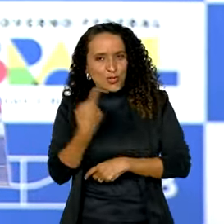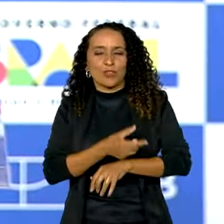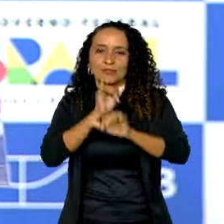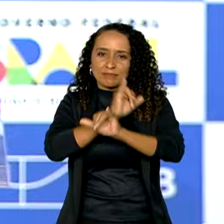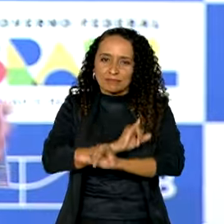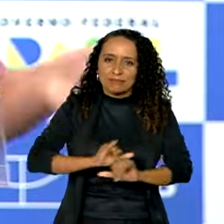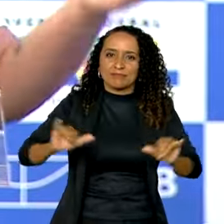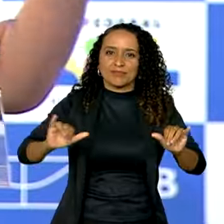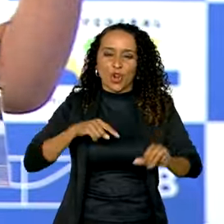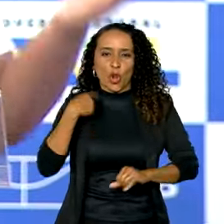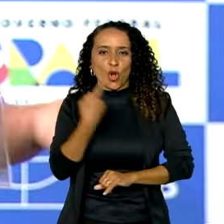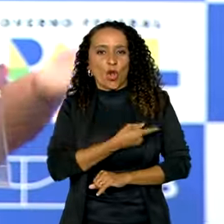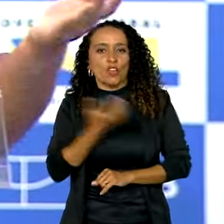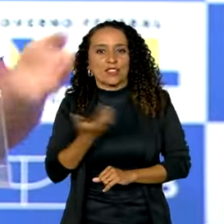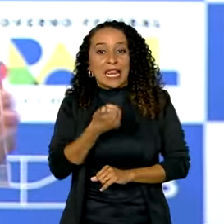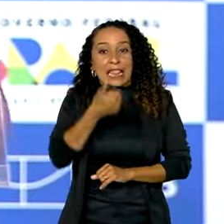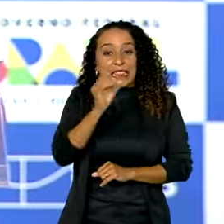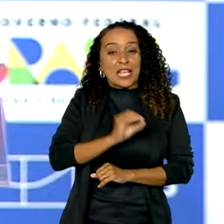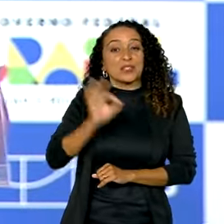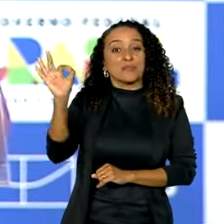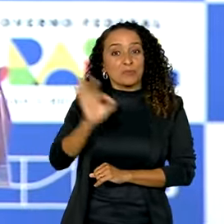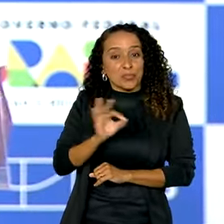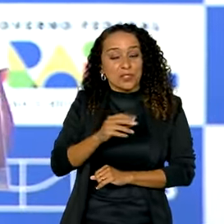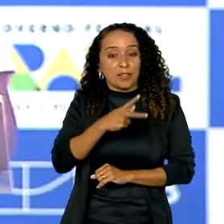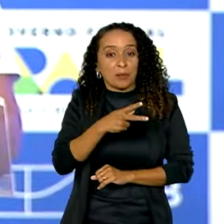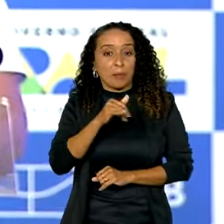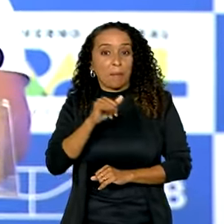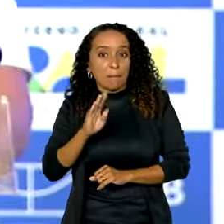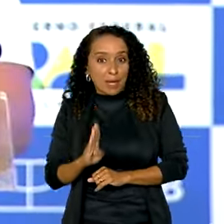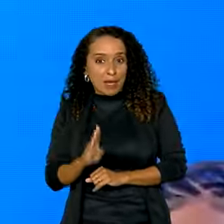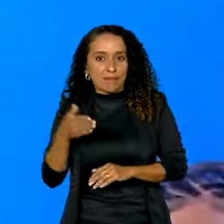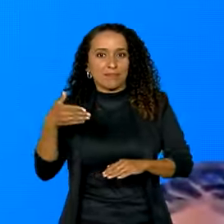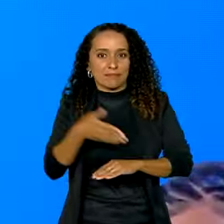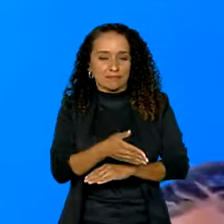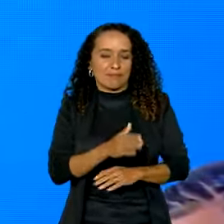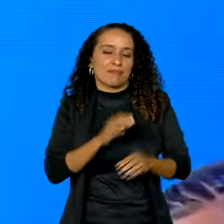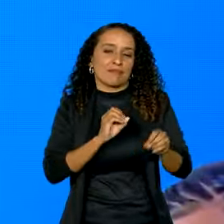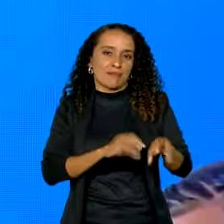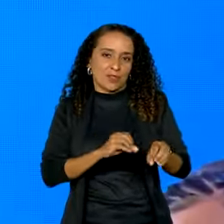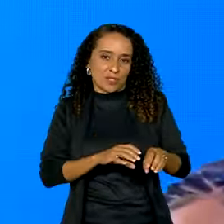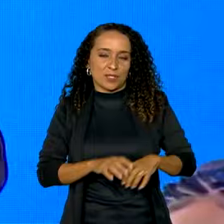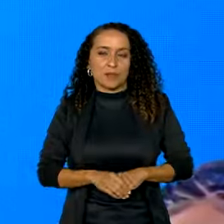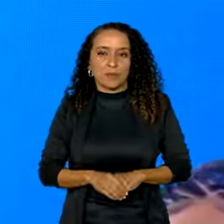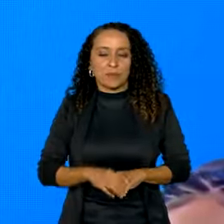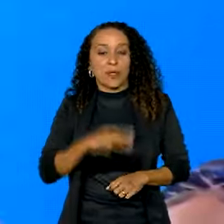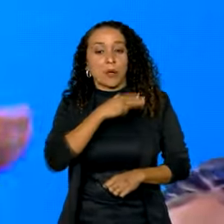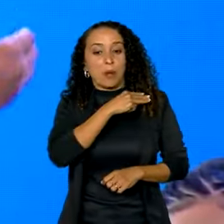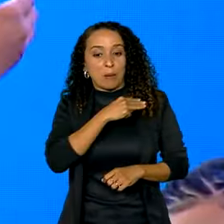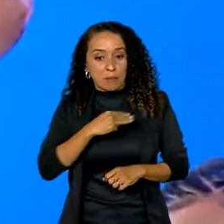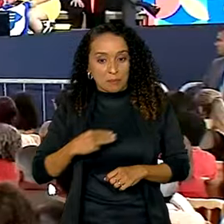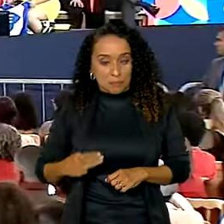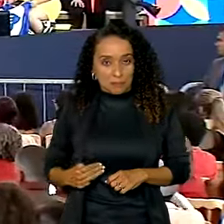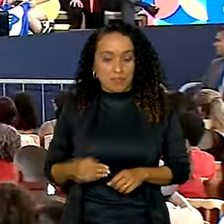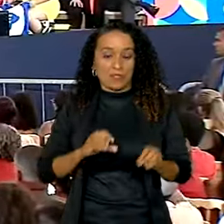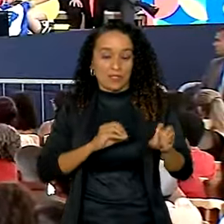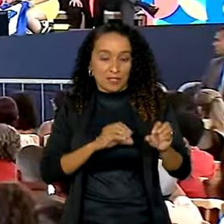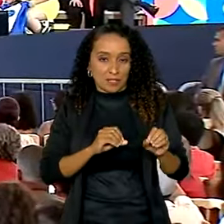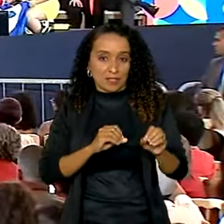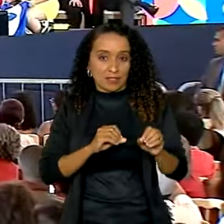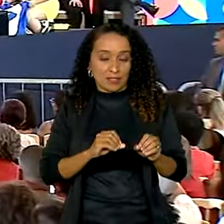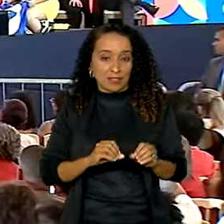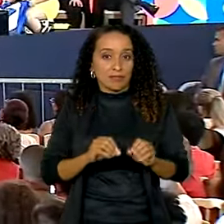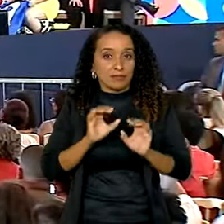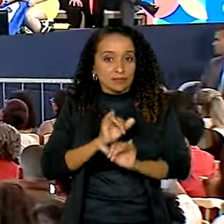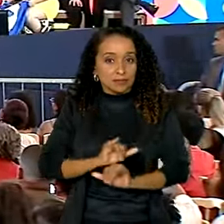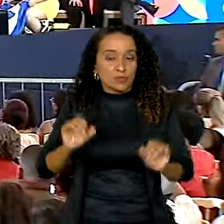alto e bom som que nós queremos 10% do PIB para a educação. O ministro da Educação destacou que houve